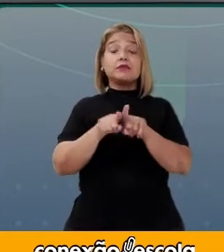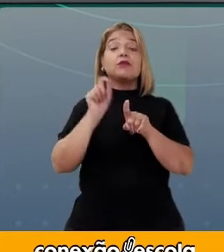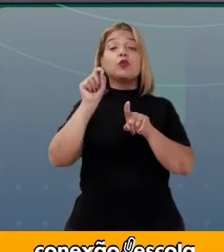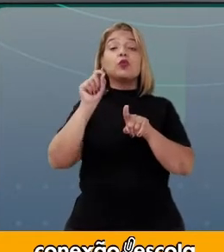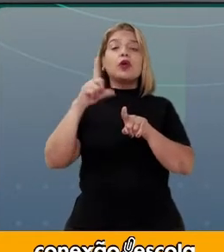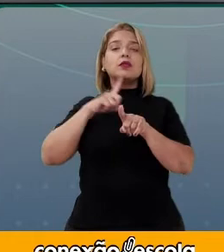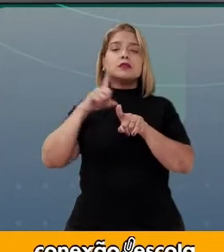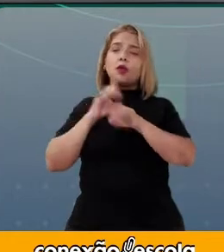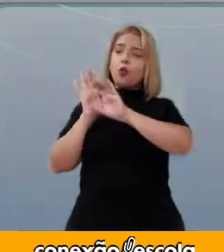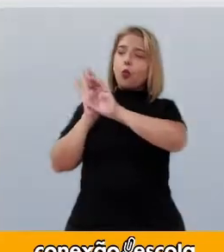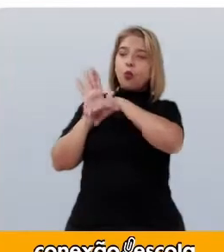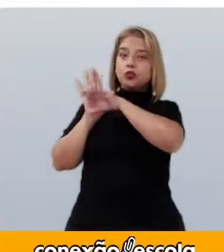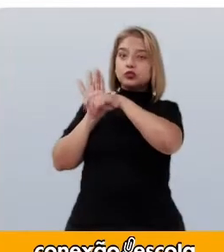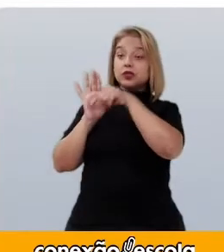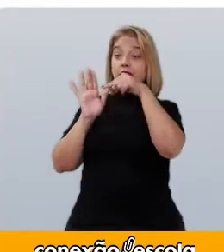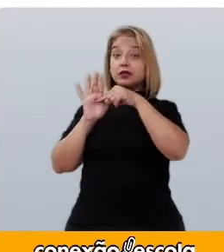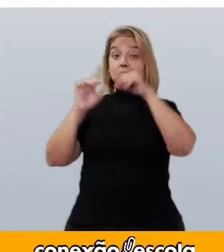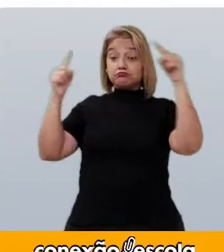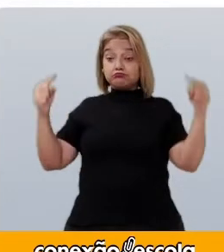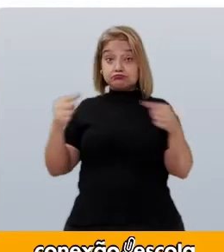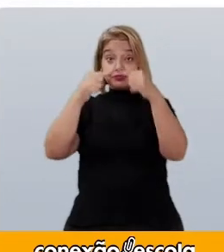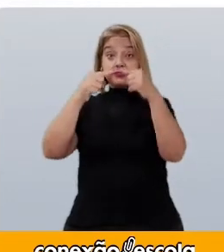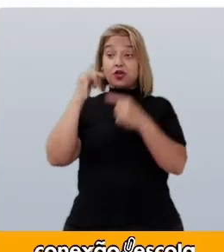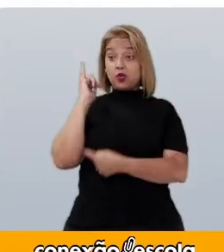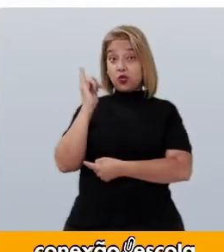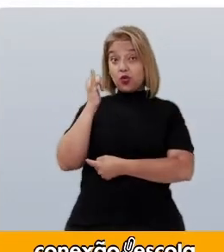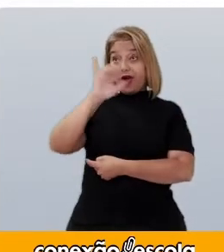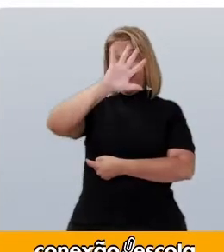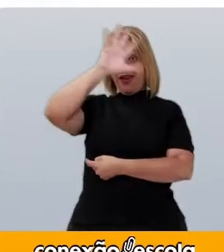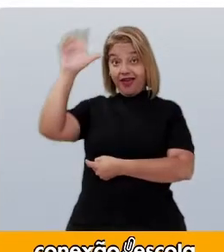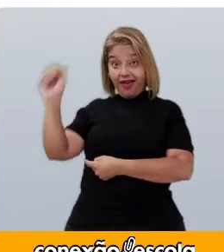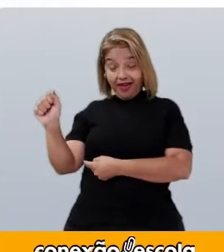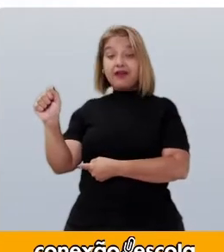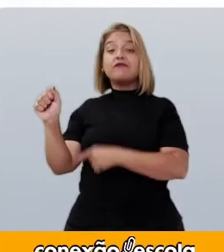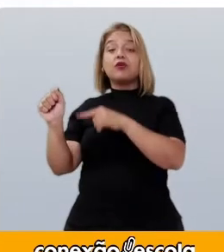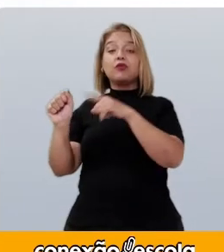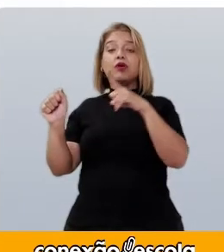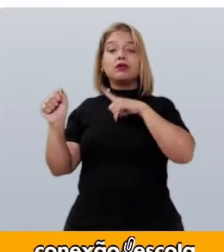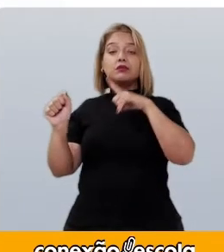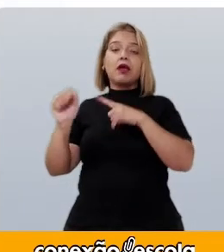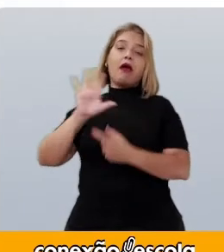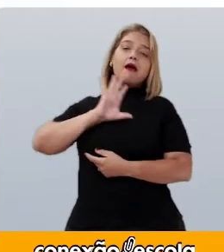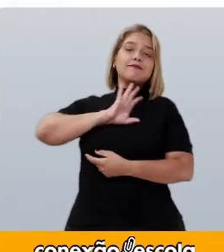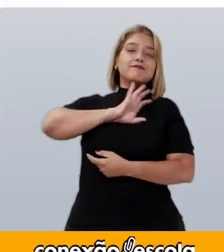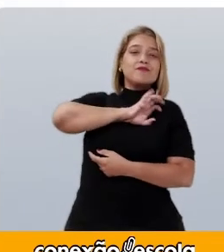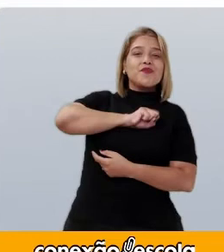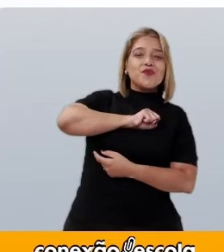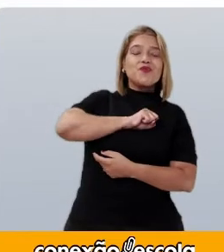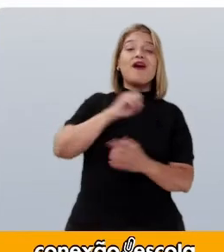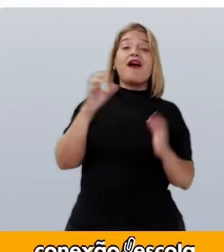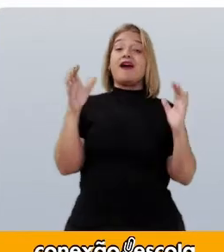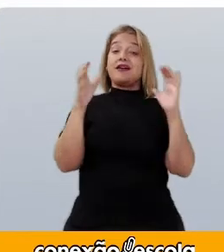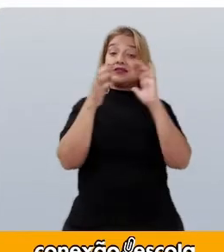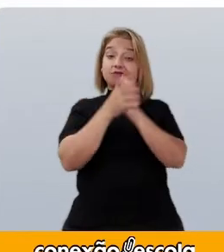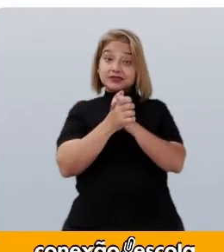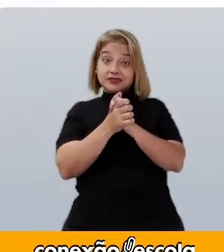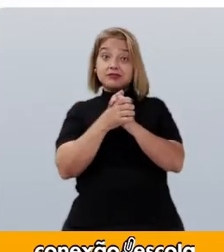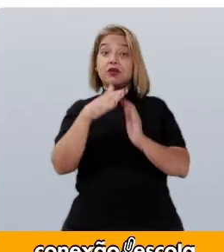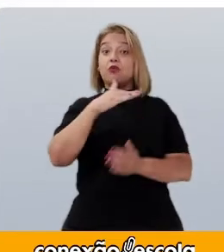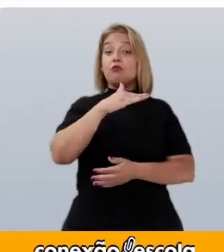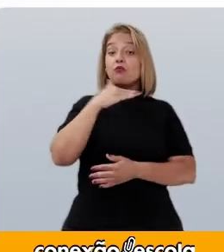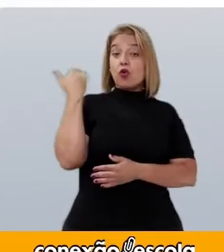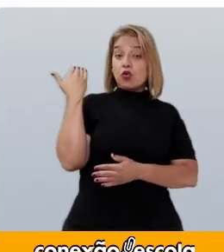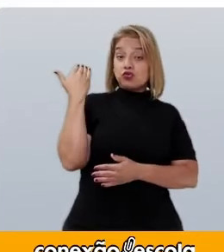Difundidos nos contos Africanos Estão O amor O casamento E a